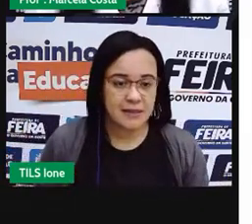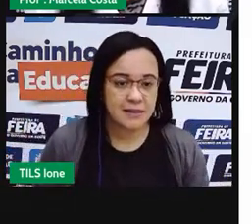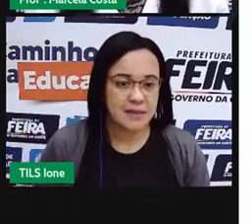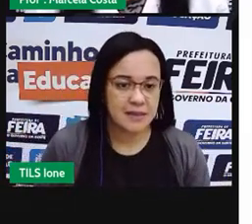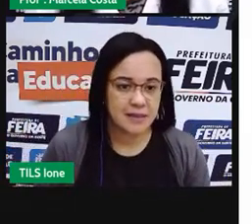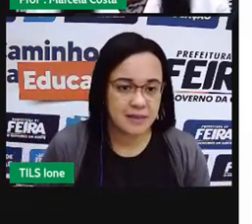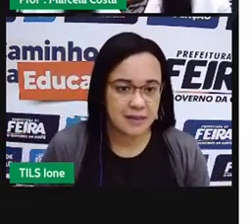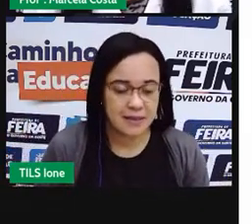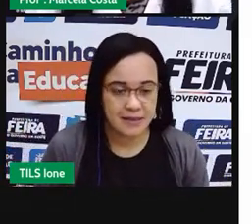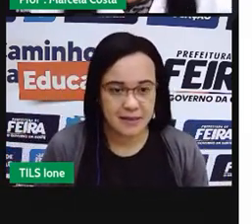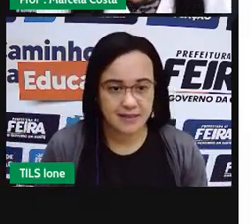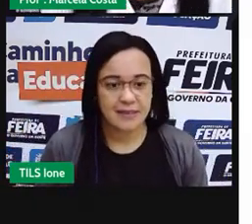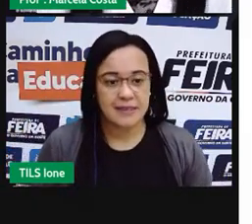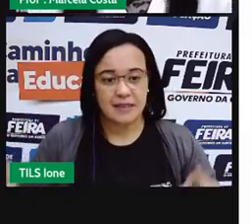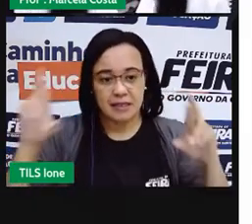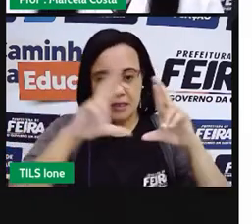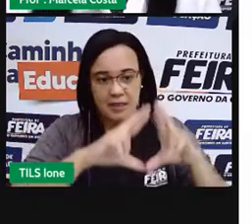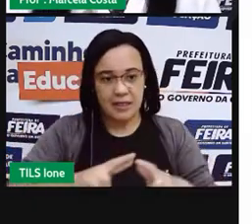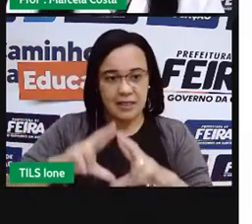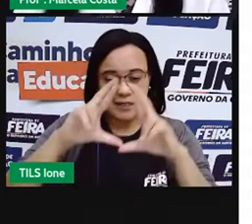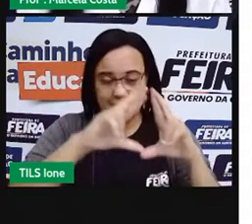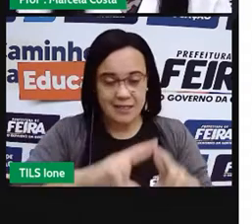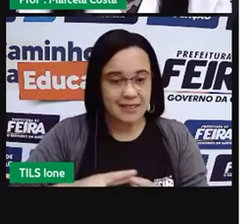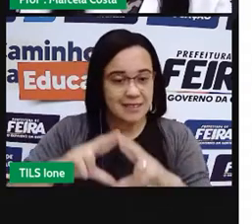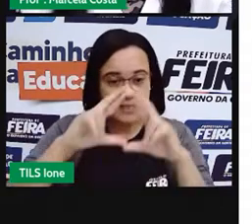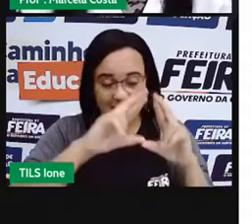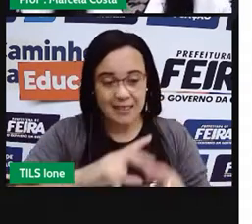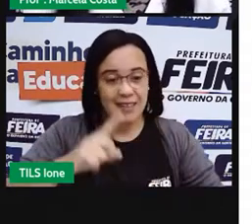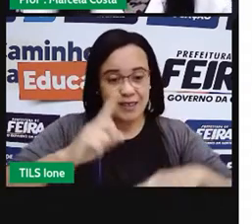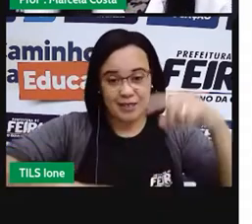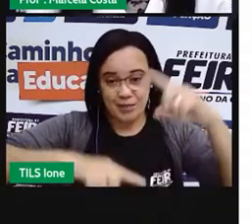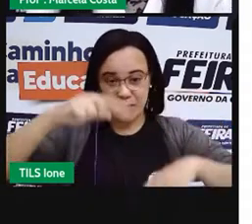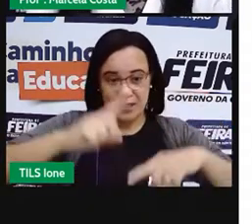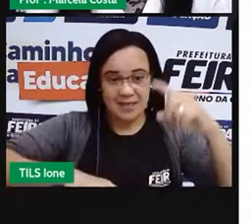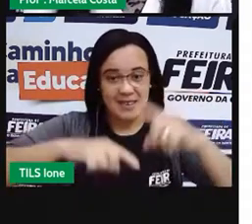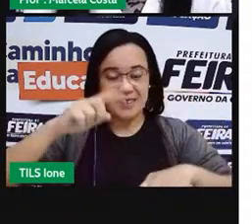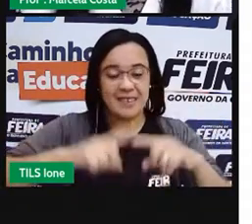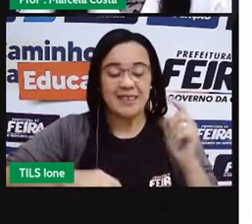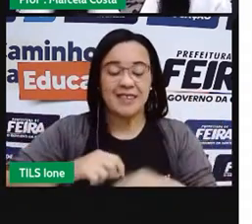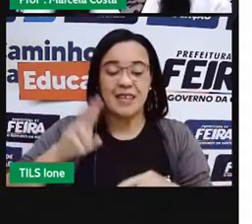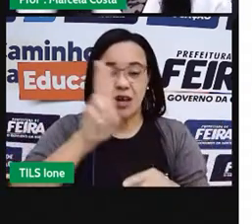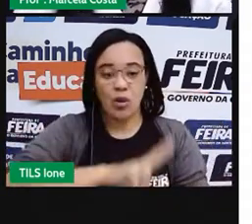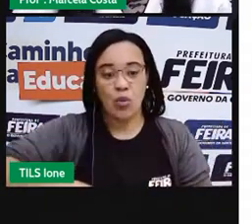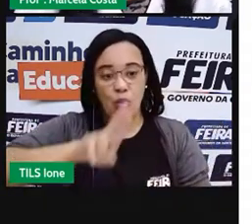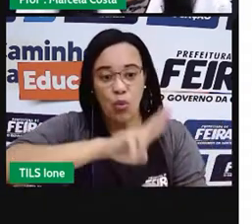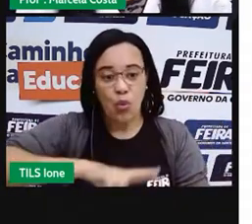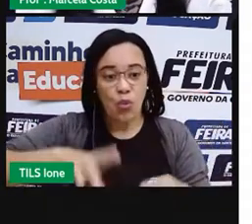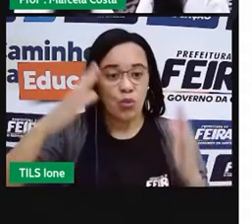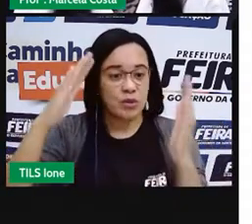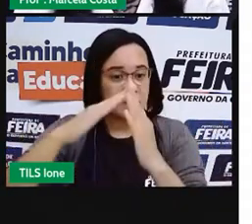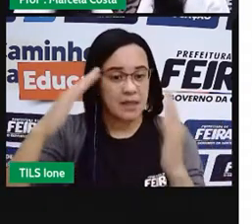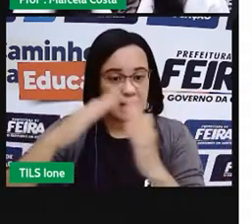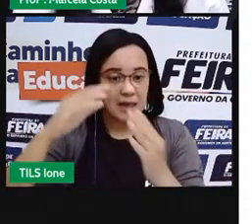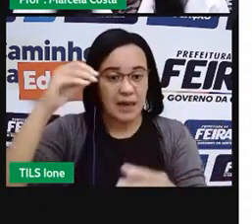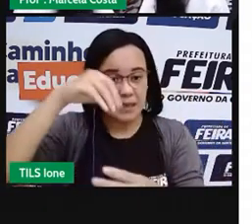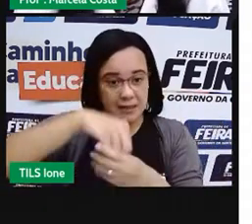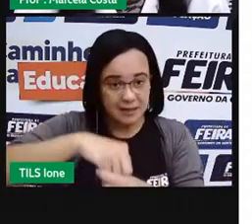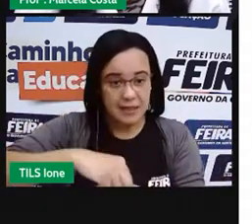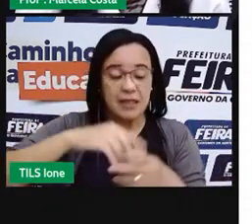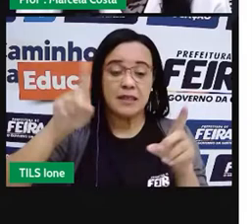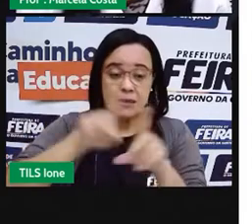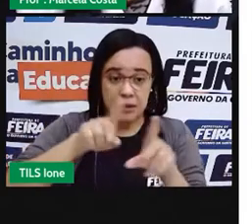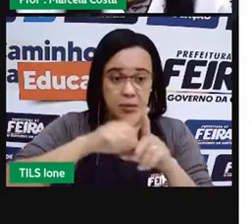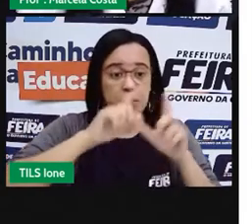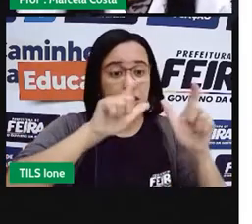reciclado, de parte de materiais que nos consome nos diferentes ambientes de limpa.